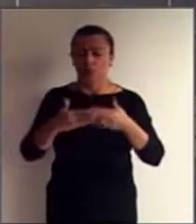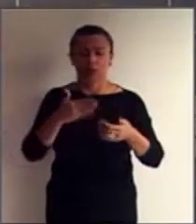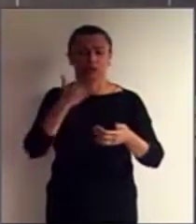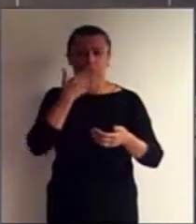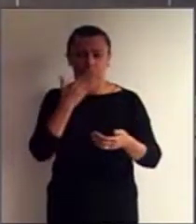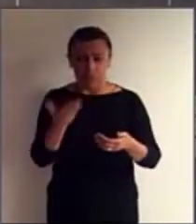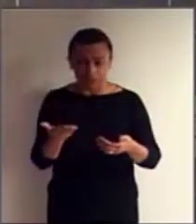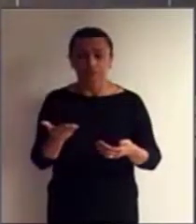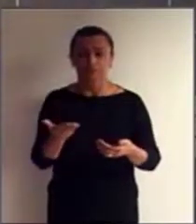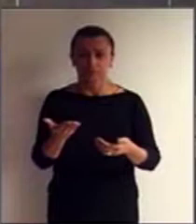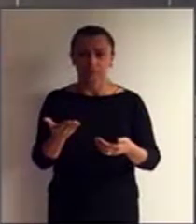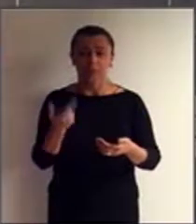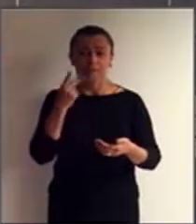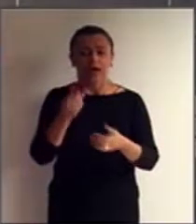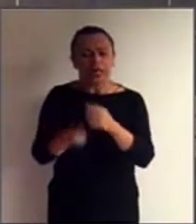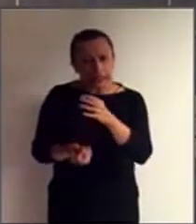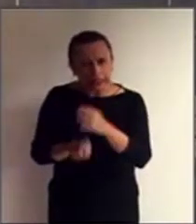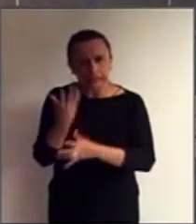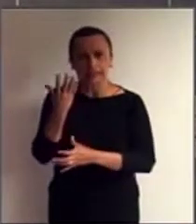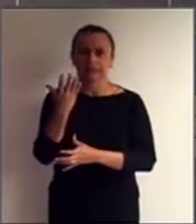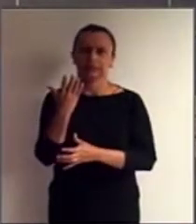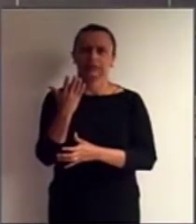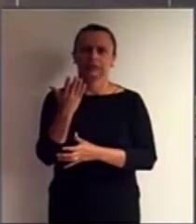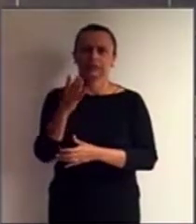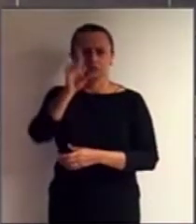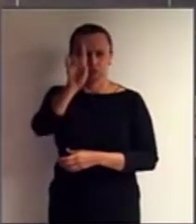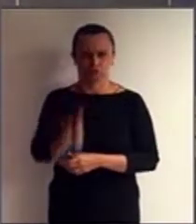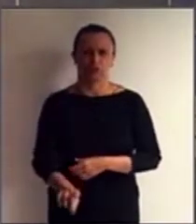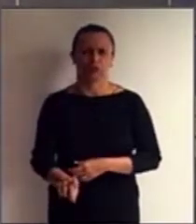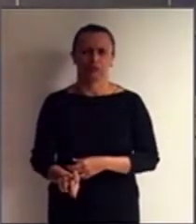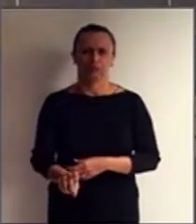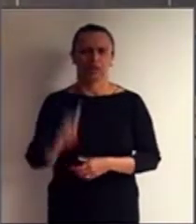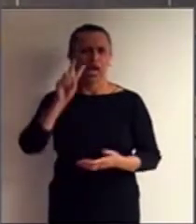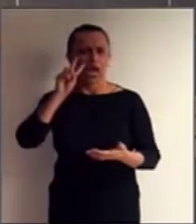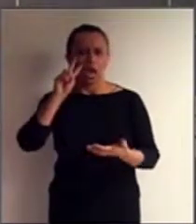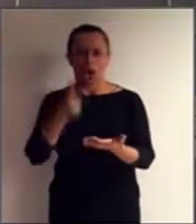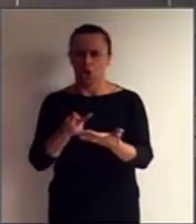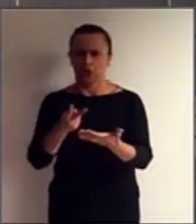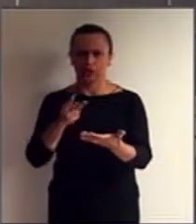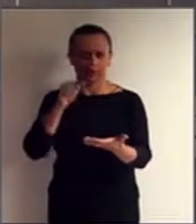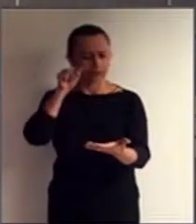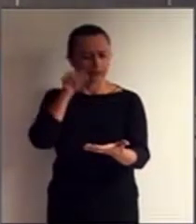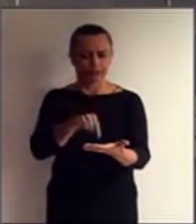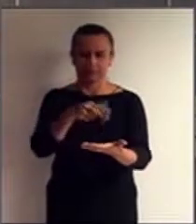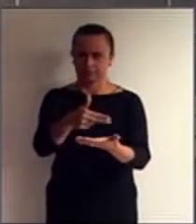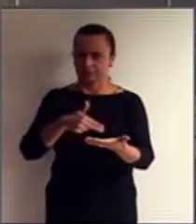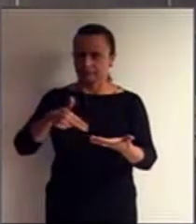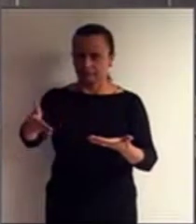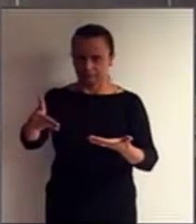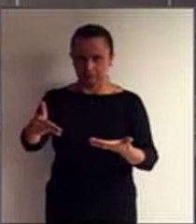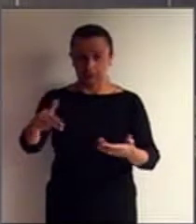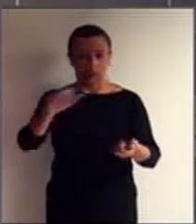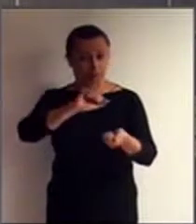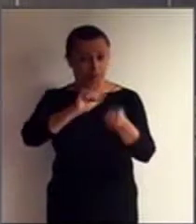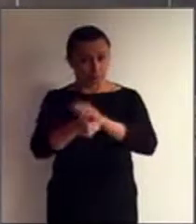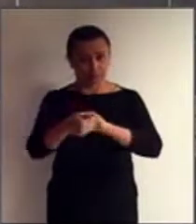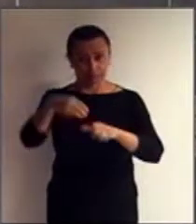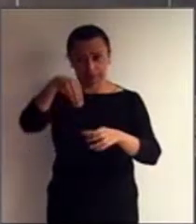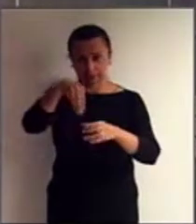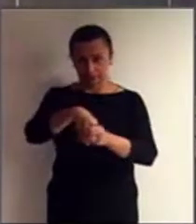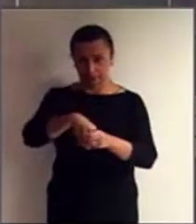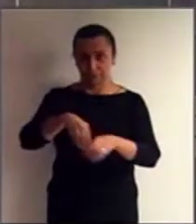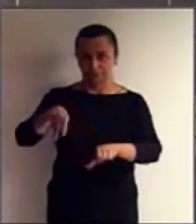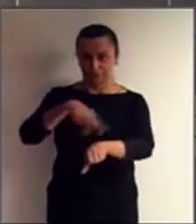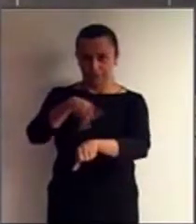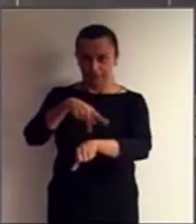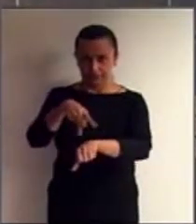para a realização dos direitos reconhecidos na Convenção. Adotar todas as medidas